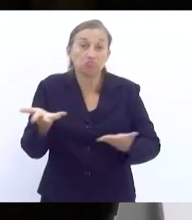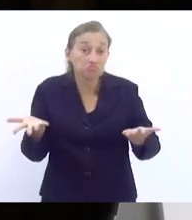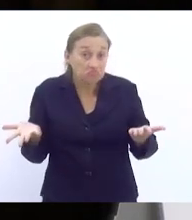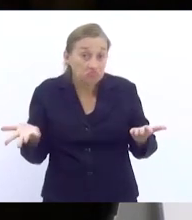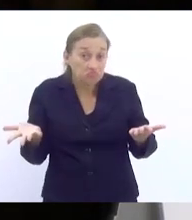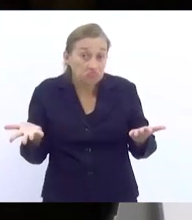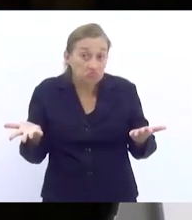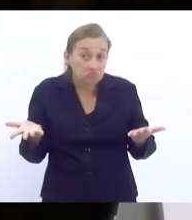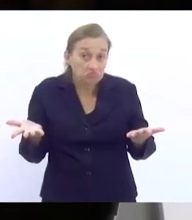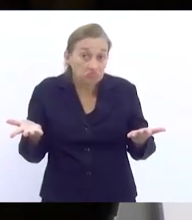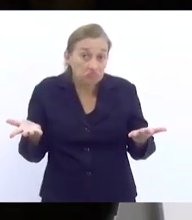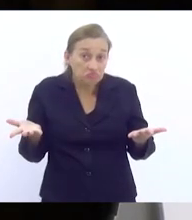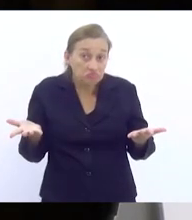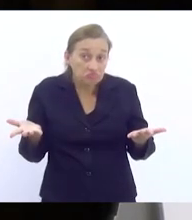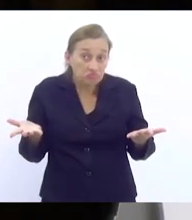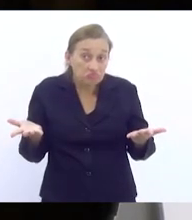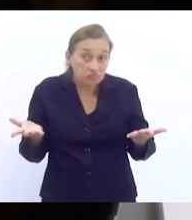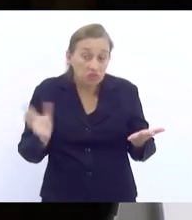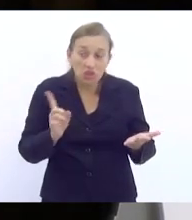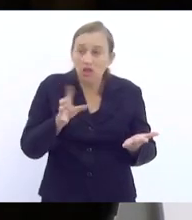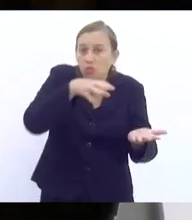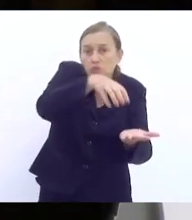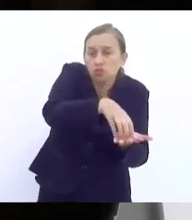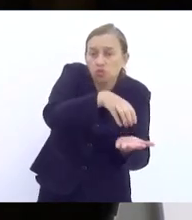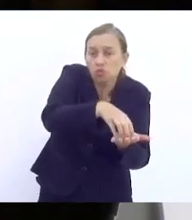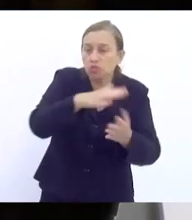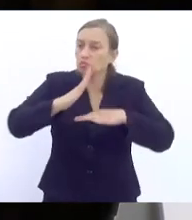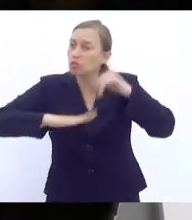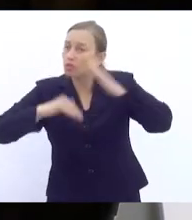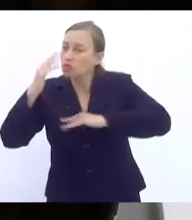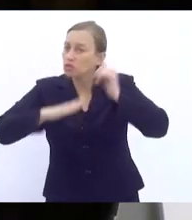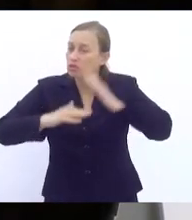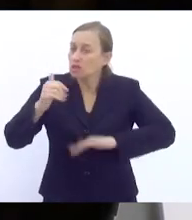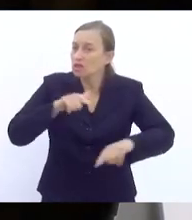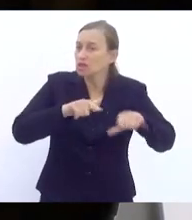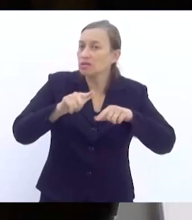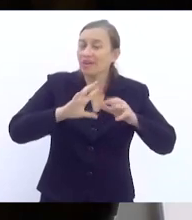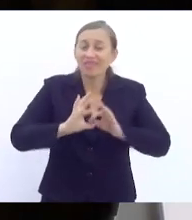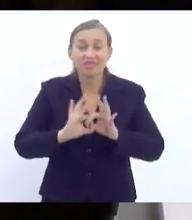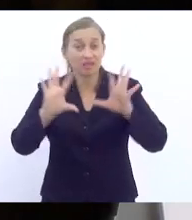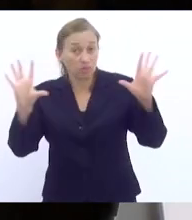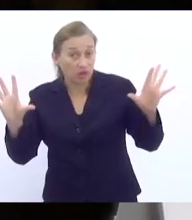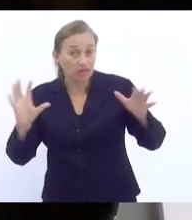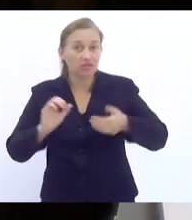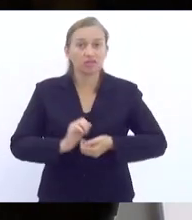E não núcleos profissionais que pudessem trabalhar a questão da democracia,